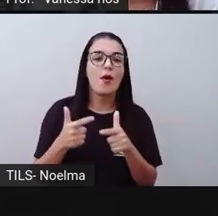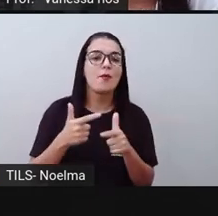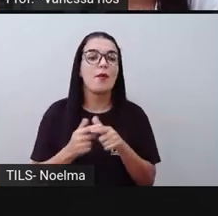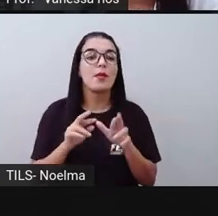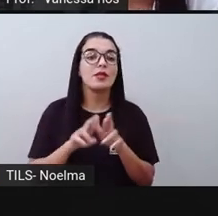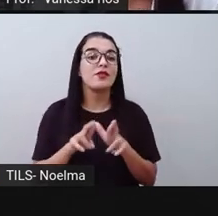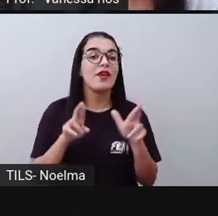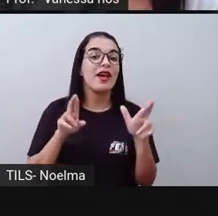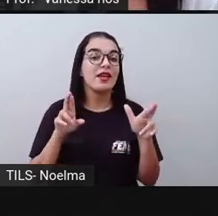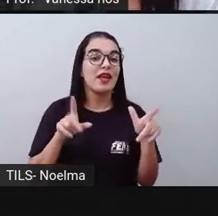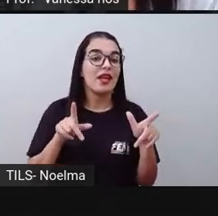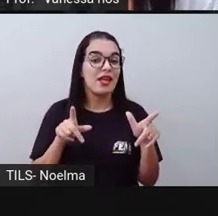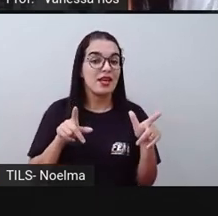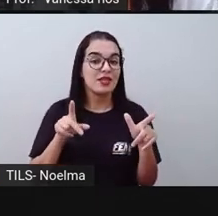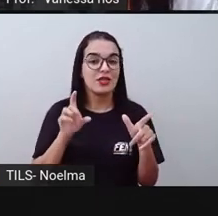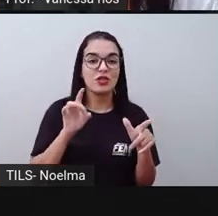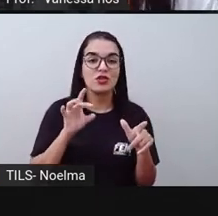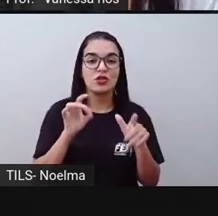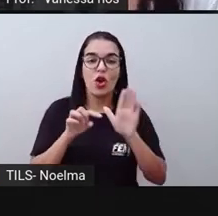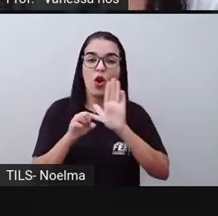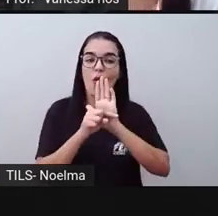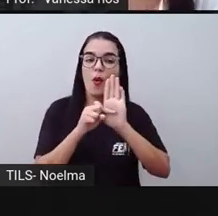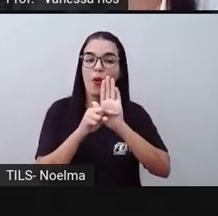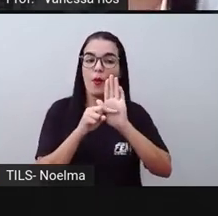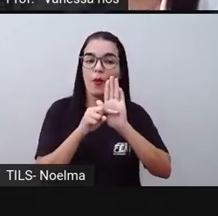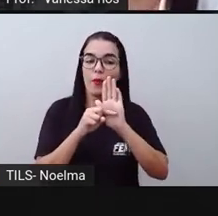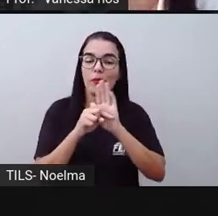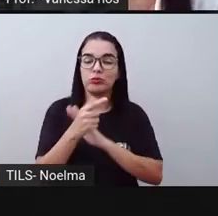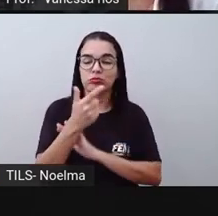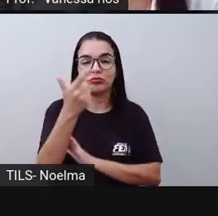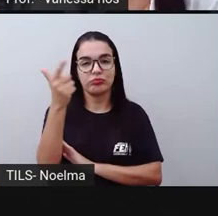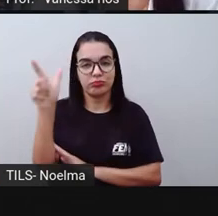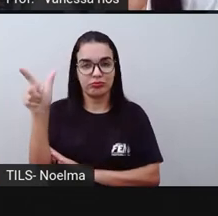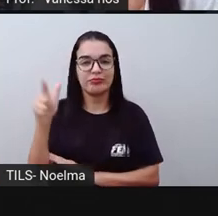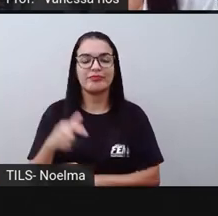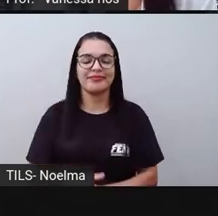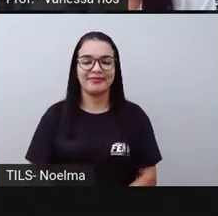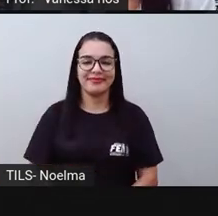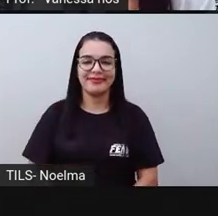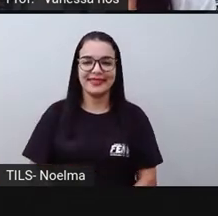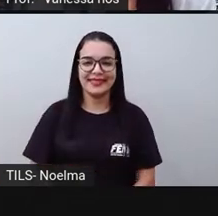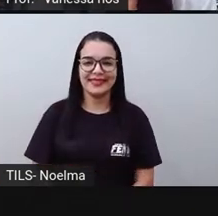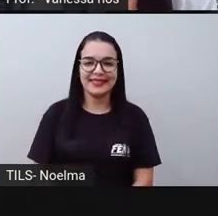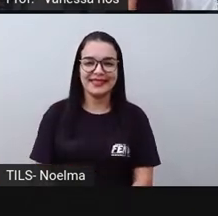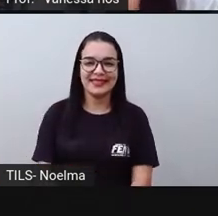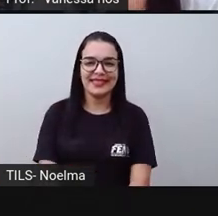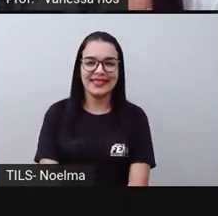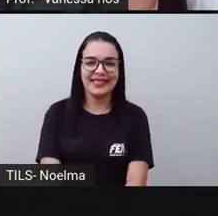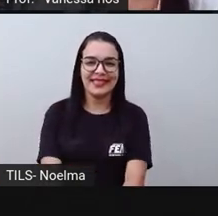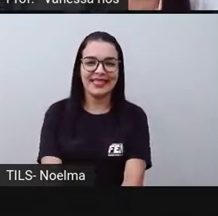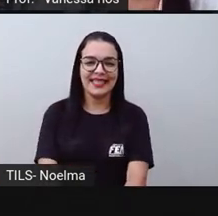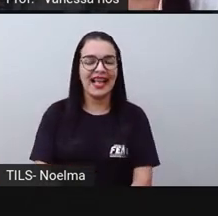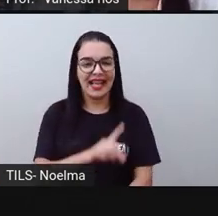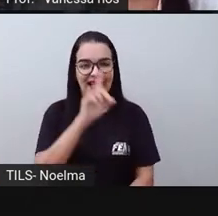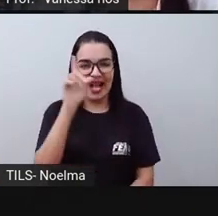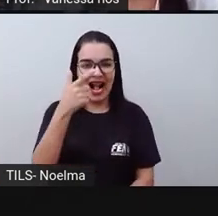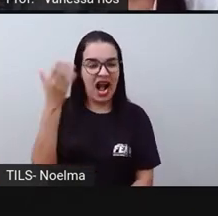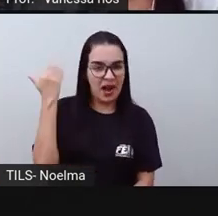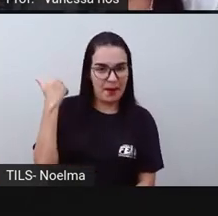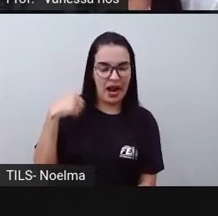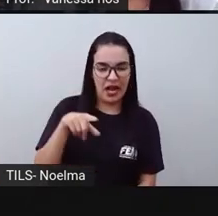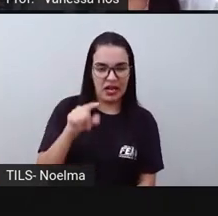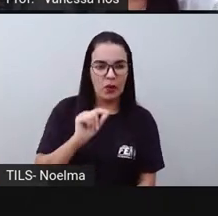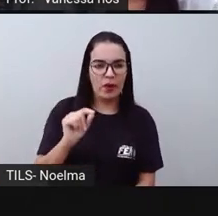diferente, a gente precisa resolver com outro tipo de operação. Lá a gente resolveu com adição.